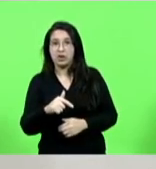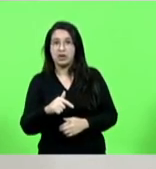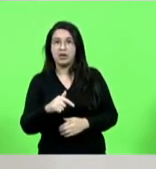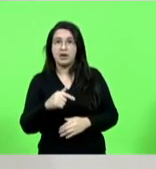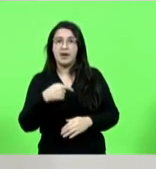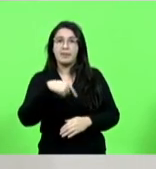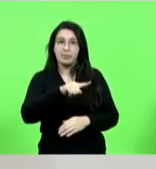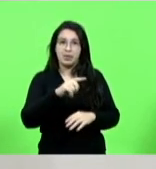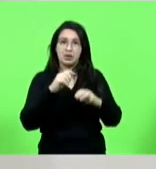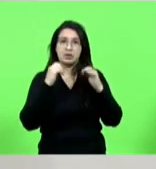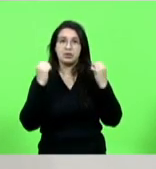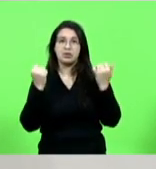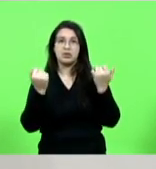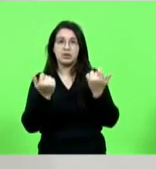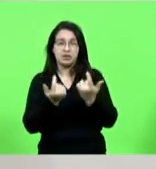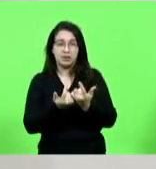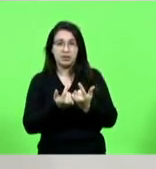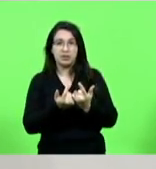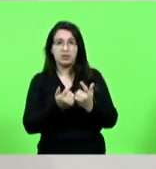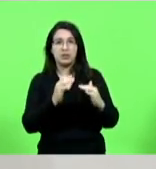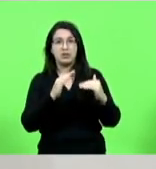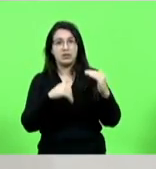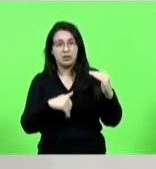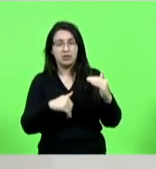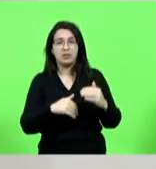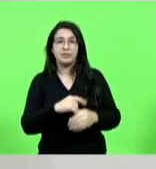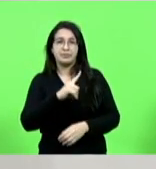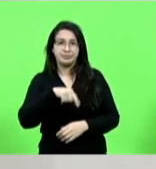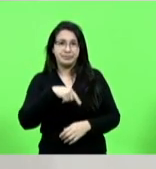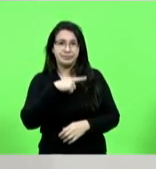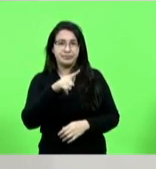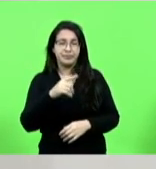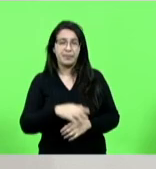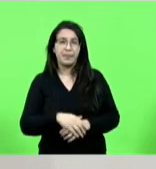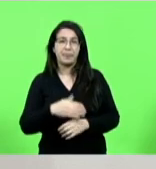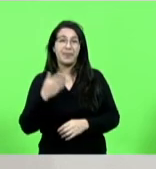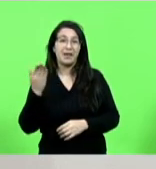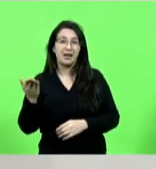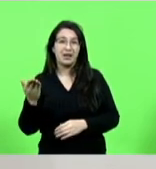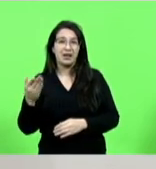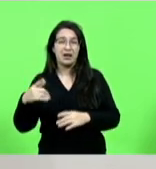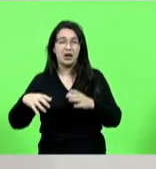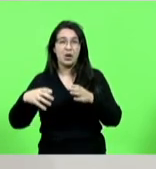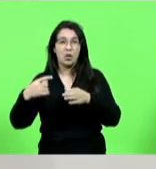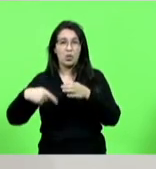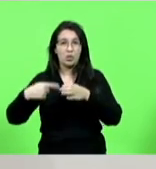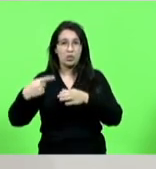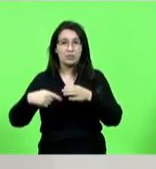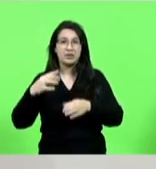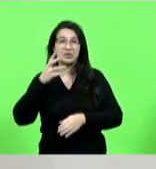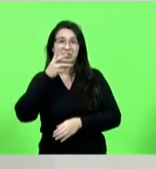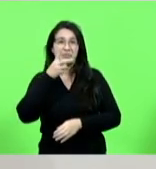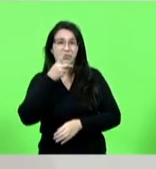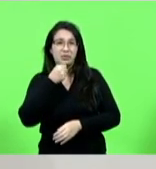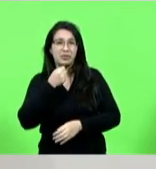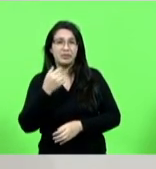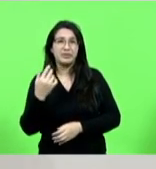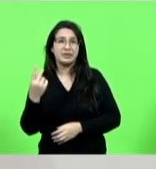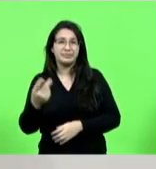agora não procrastina quanto tempo vai demorar aquela diligência não sei demora muito